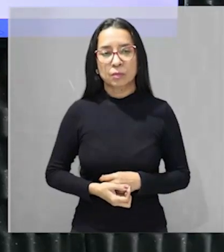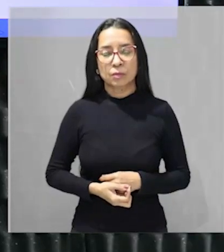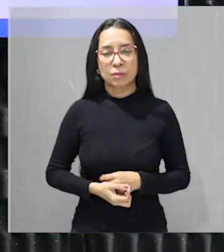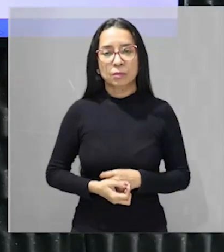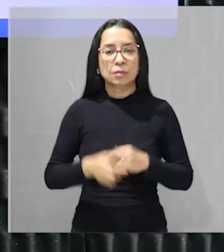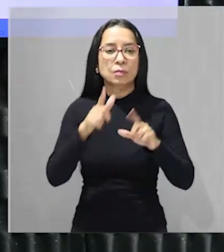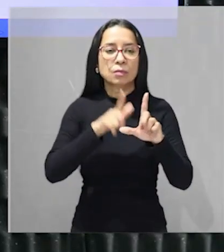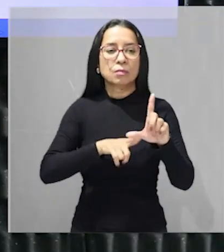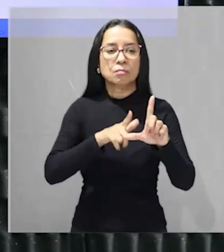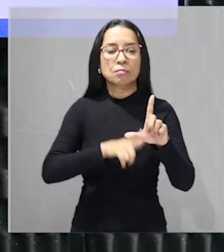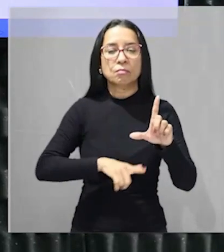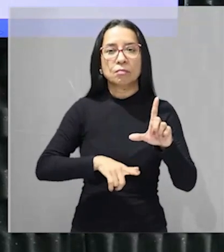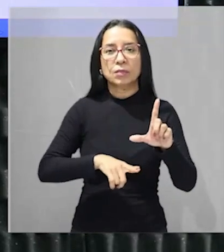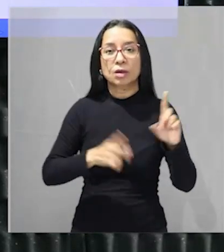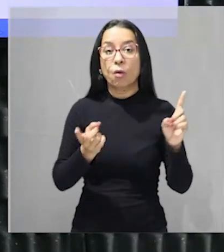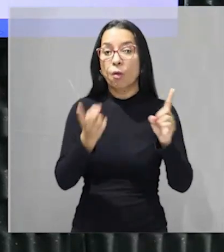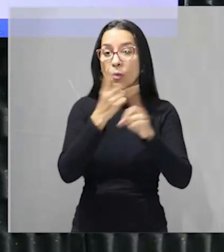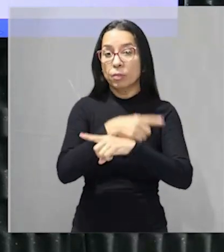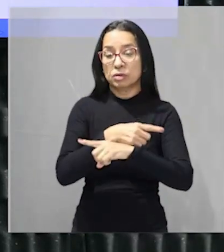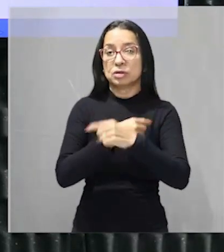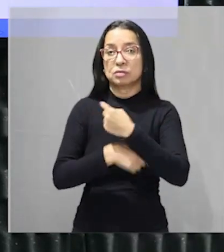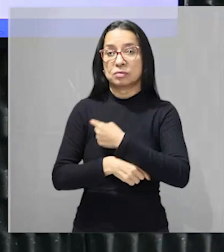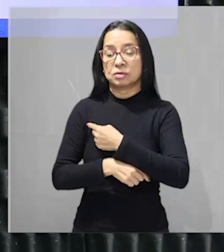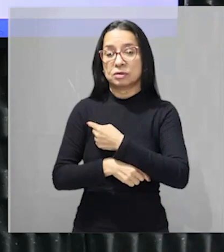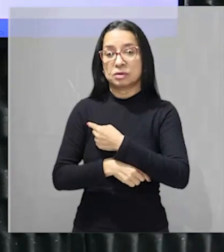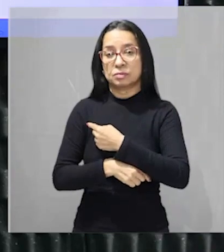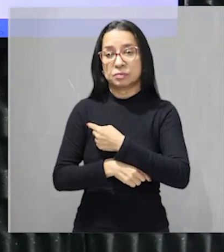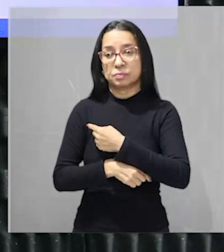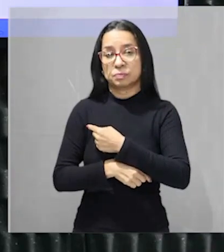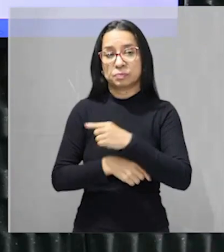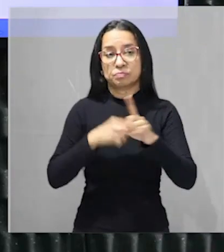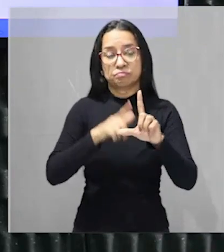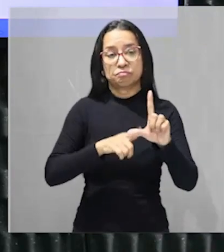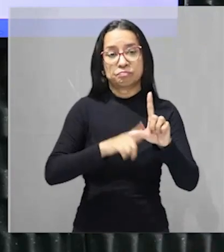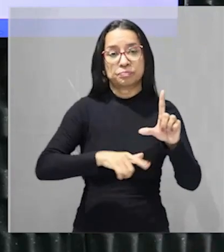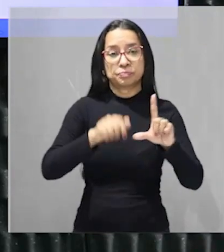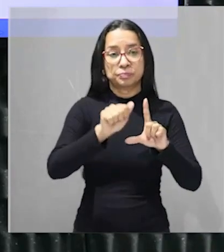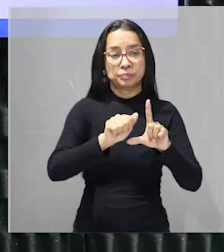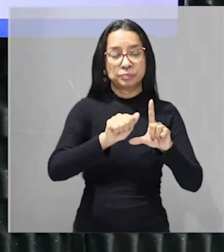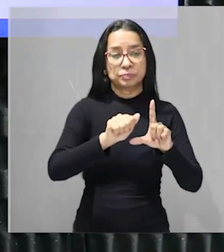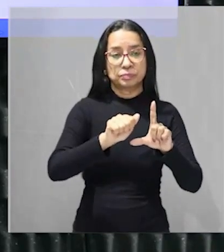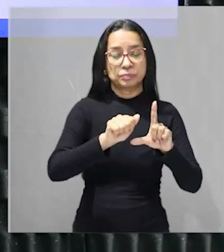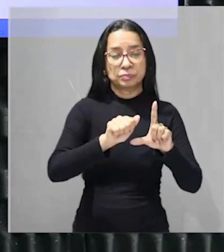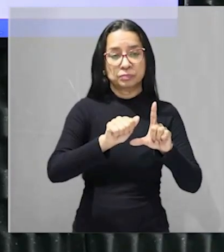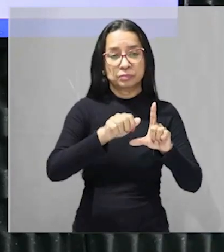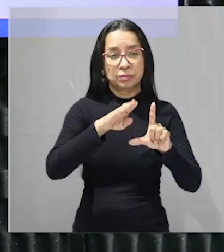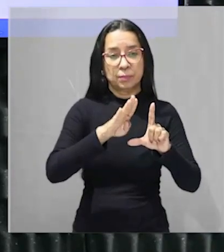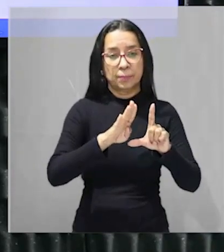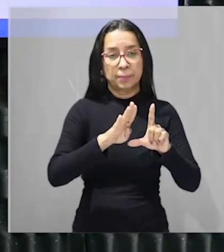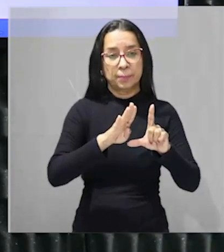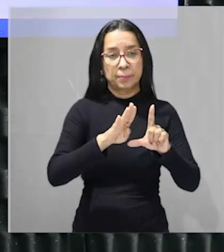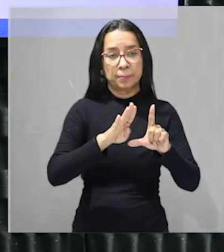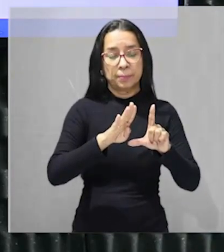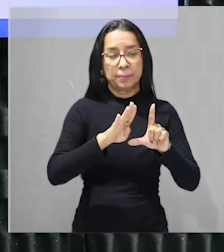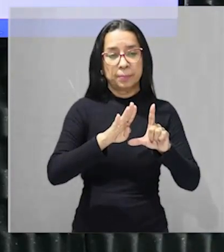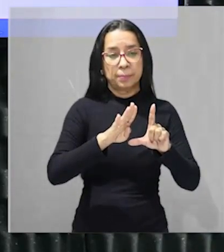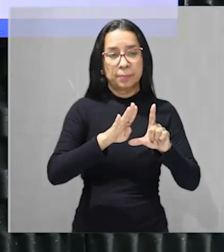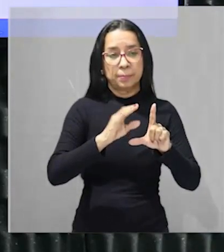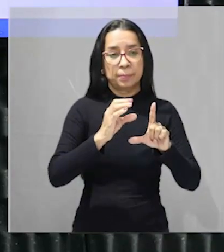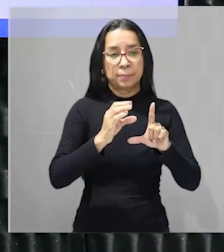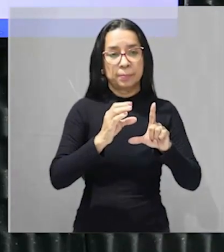tem uma oposição aí que gera empregos formais se opõe porque possibilita lucros imediatos